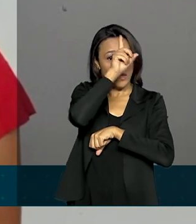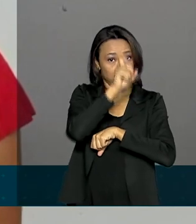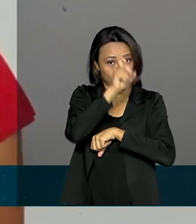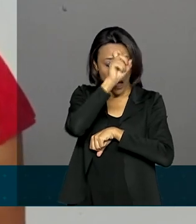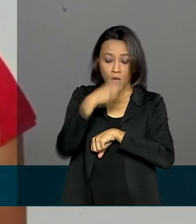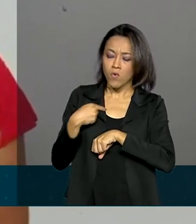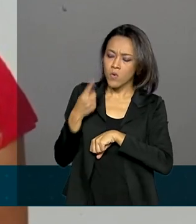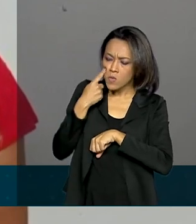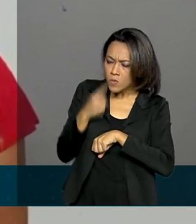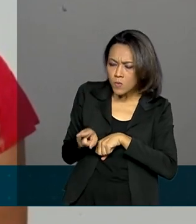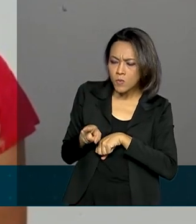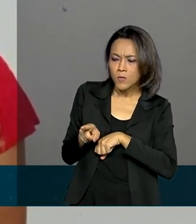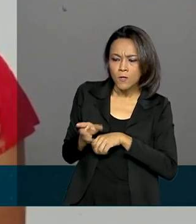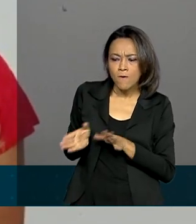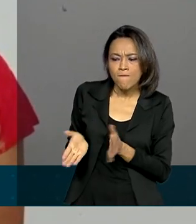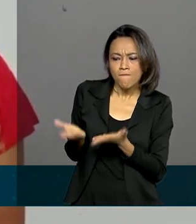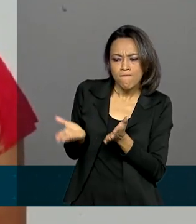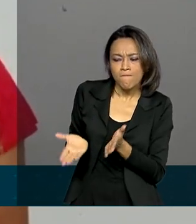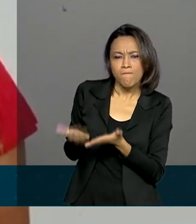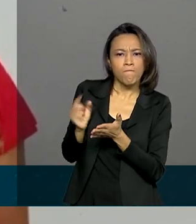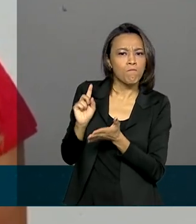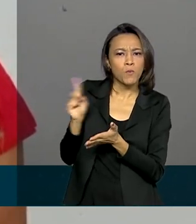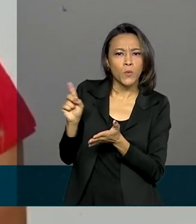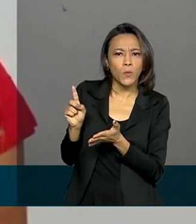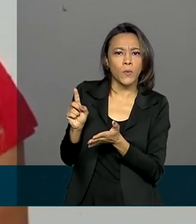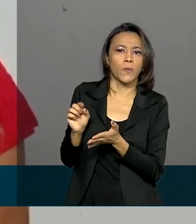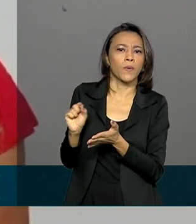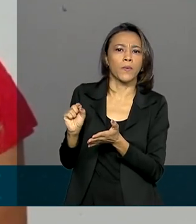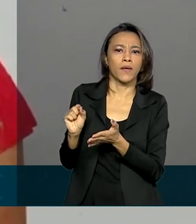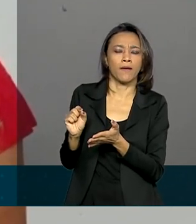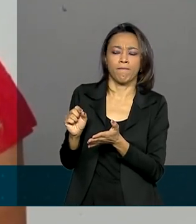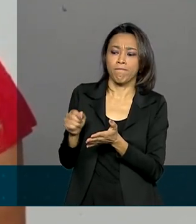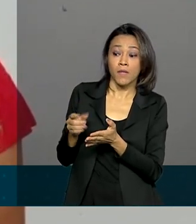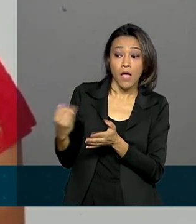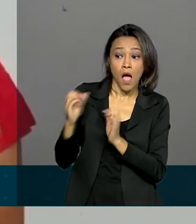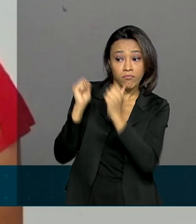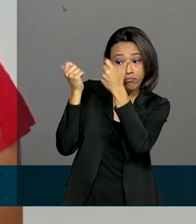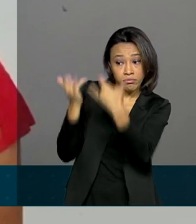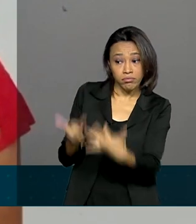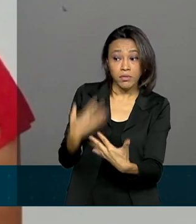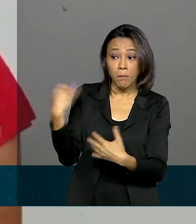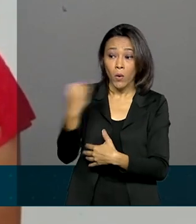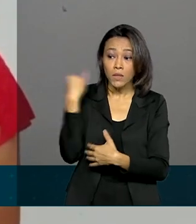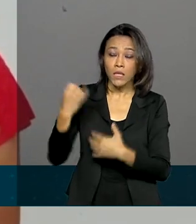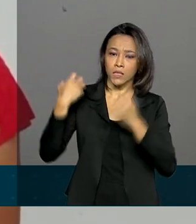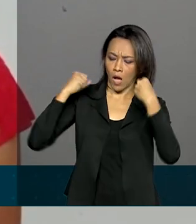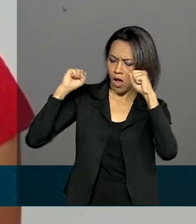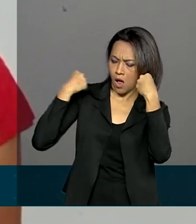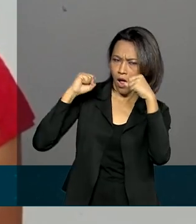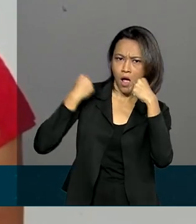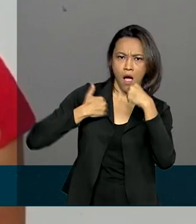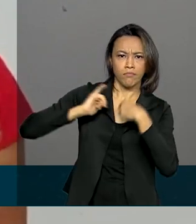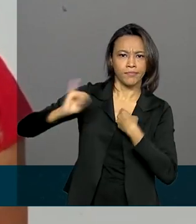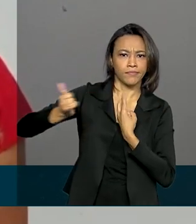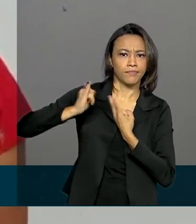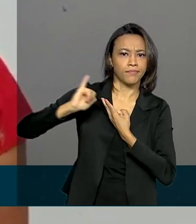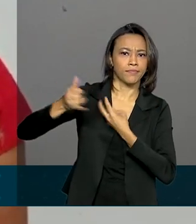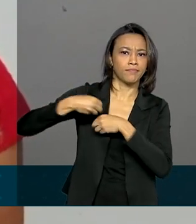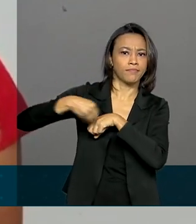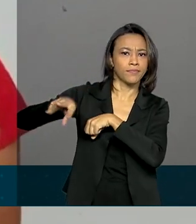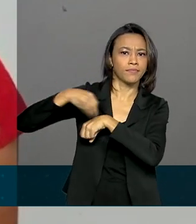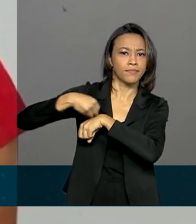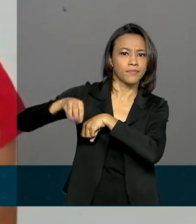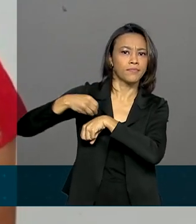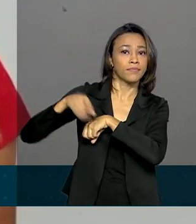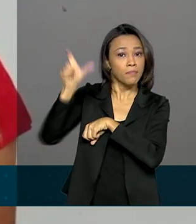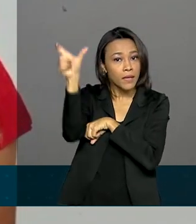despertar nesses pacientes, dar a constância da importância do exercício, para que eles façam esse exercício